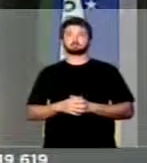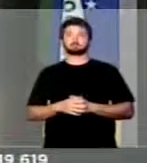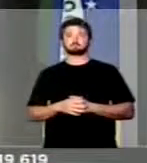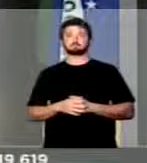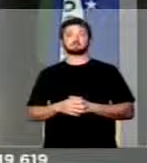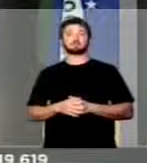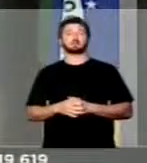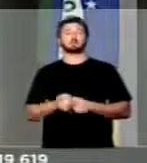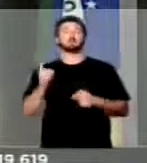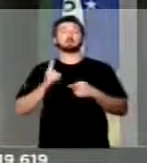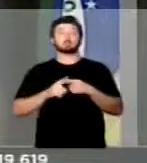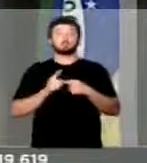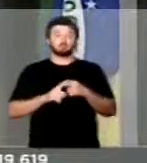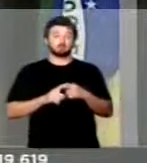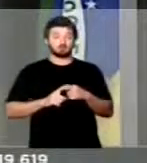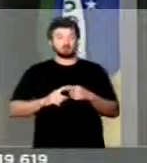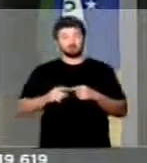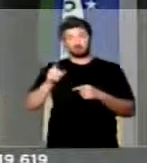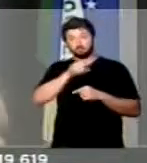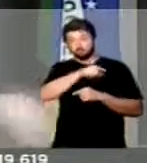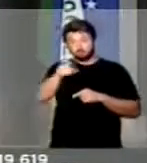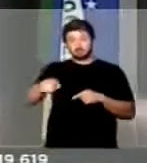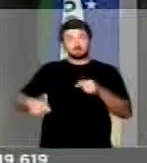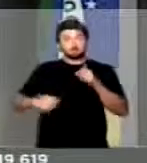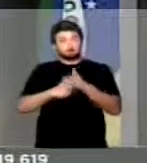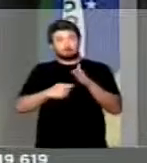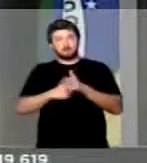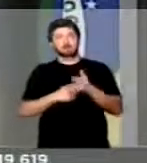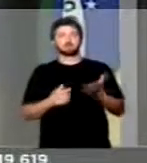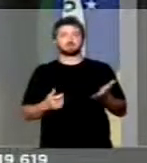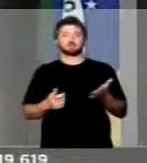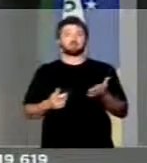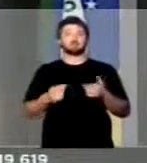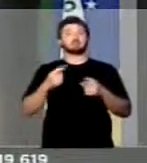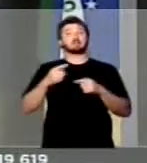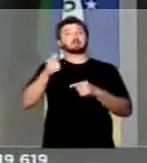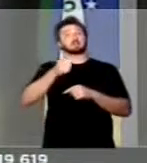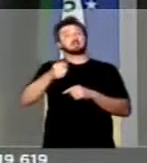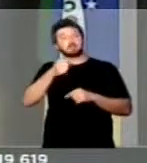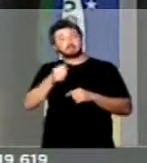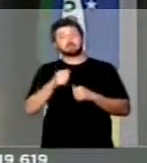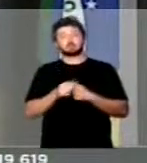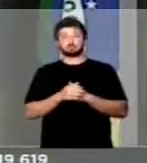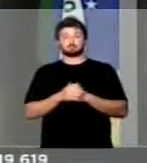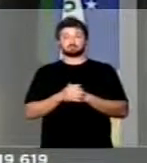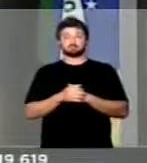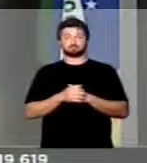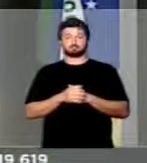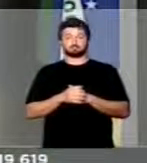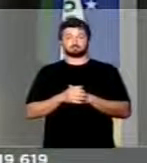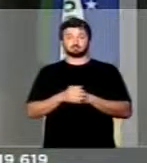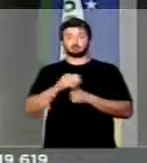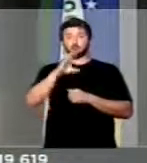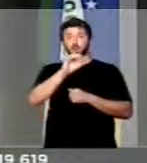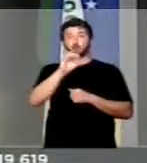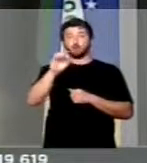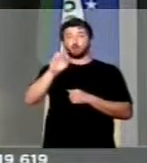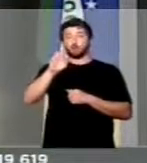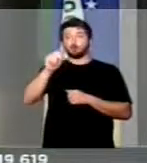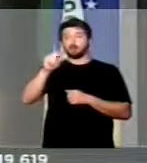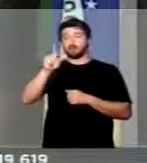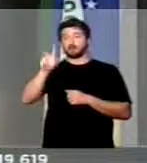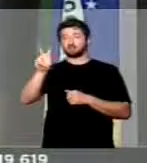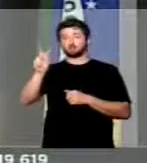Porque aqui os senhores são pressionados pelas associações, pelas corporações.